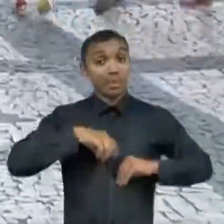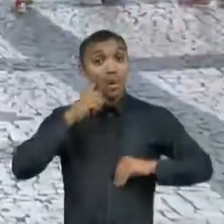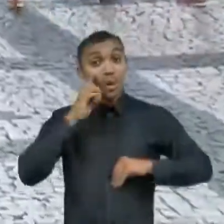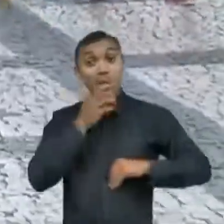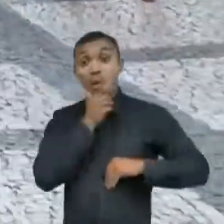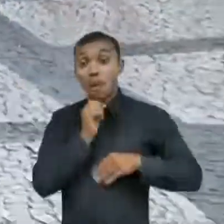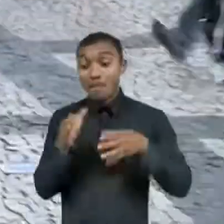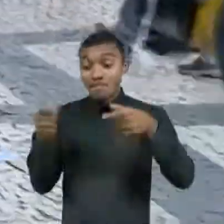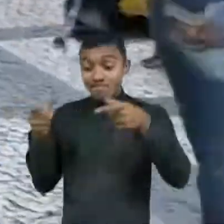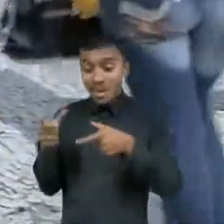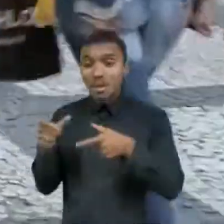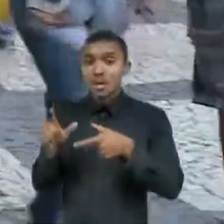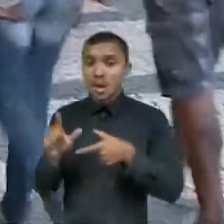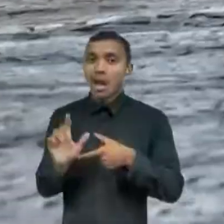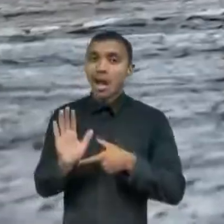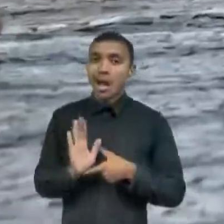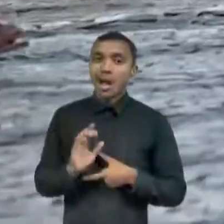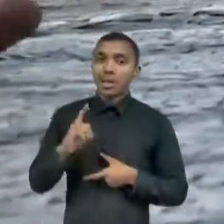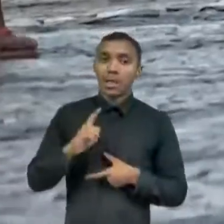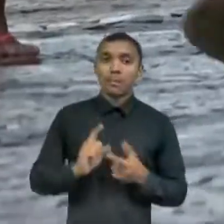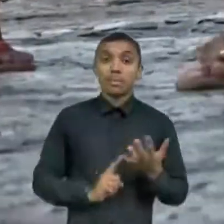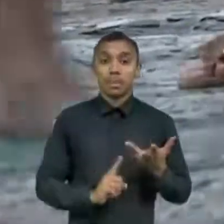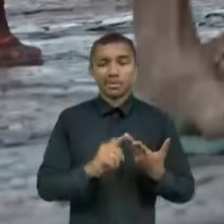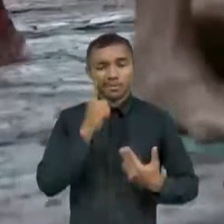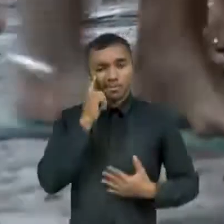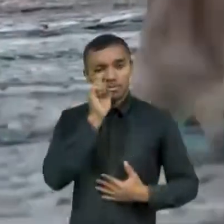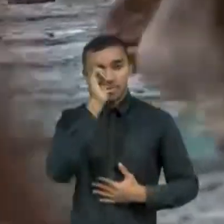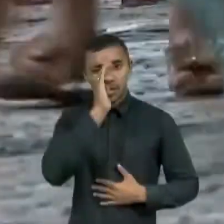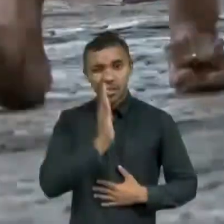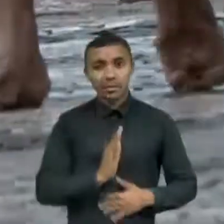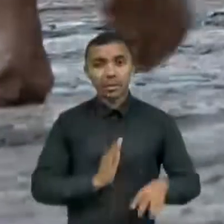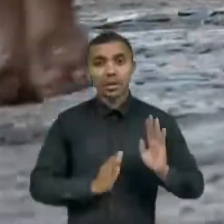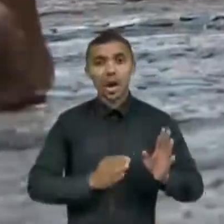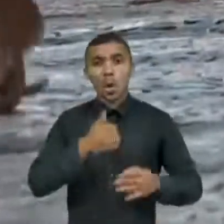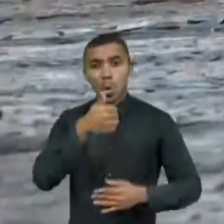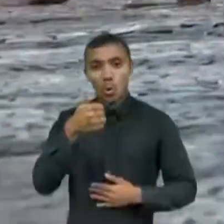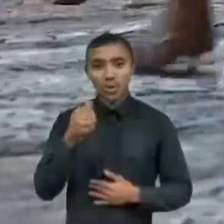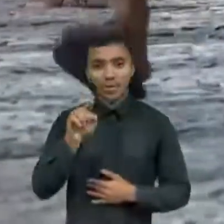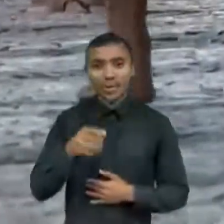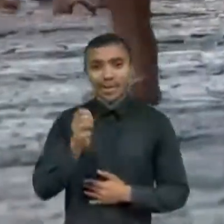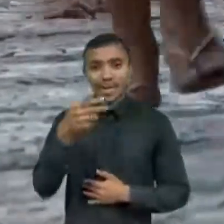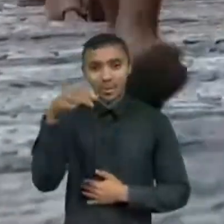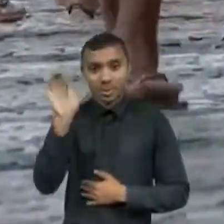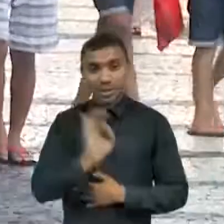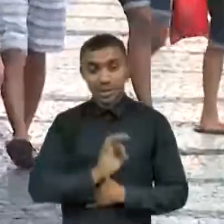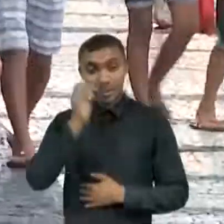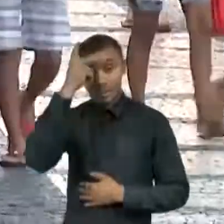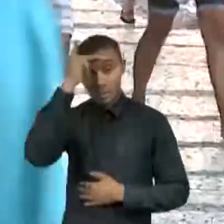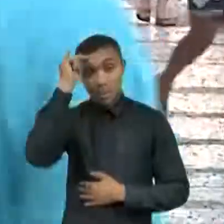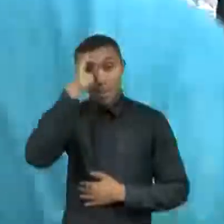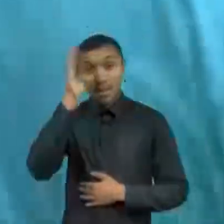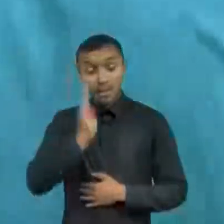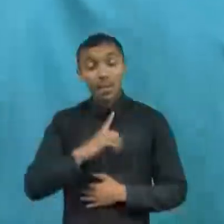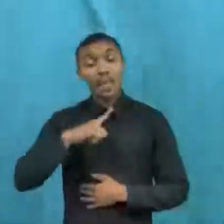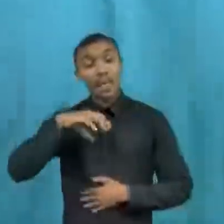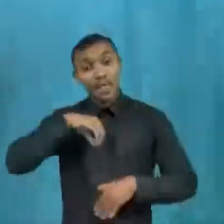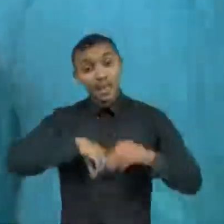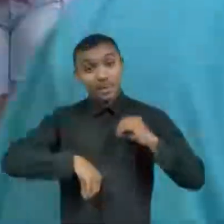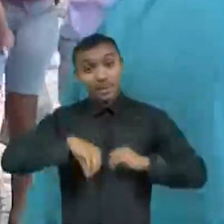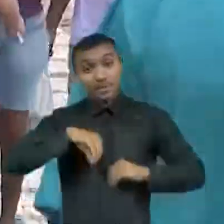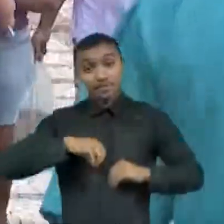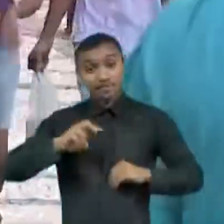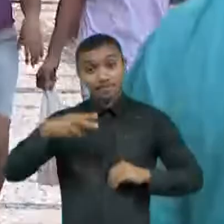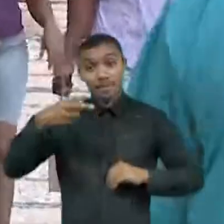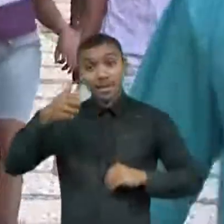que acompanha os números nacionais. No Brasil, 11,3% dos brasileiros têm a doença, índice que sobe para 14%